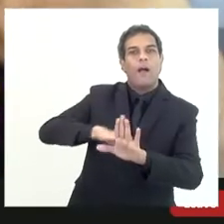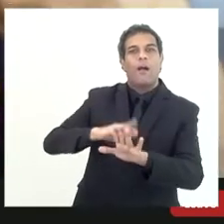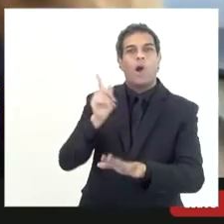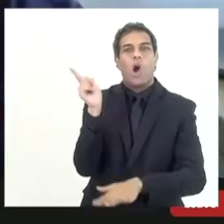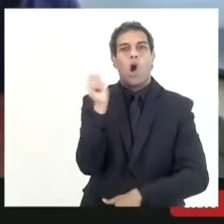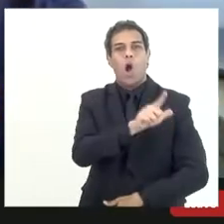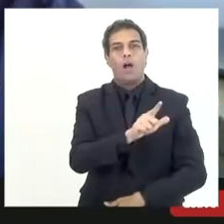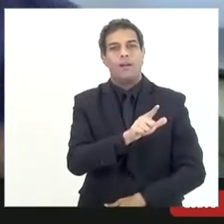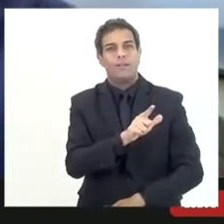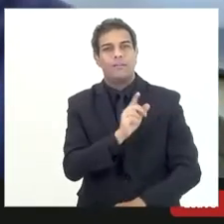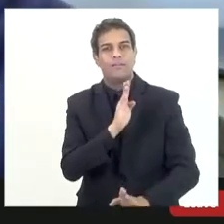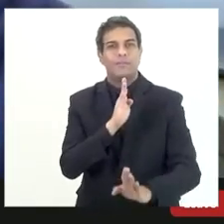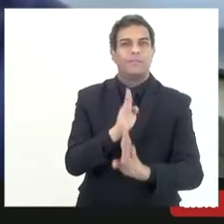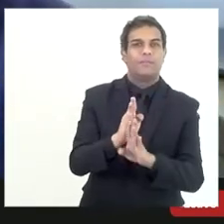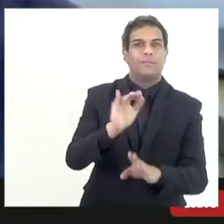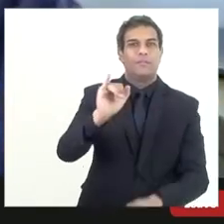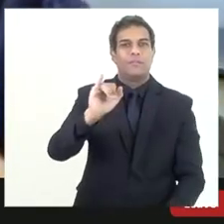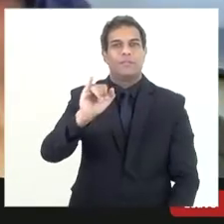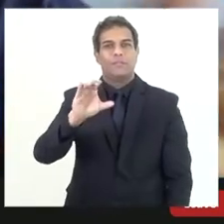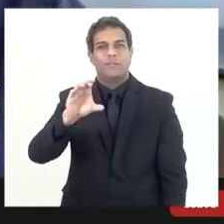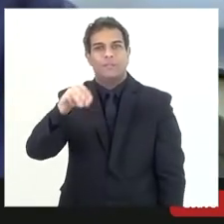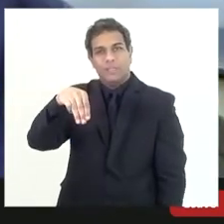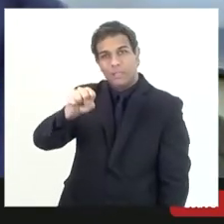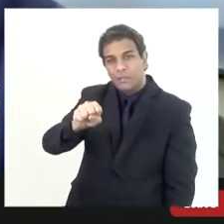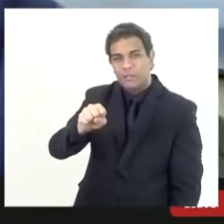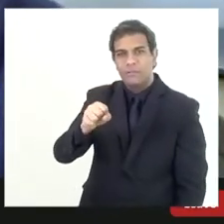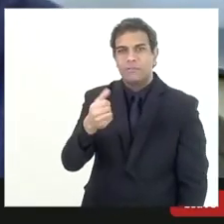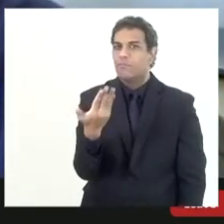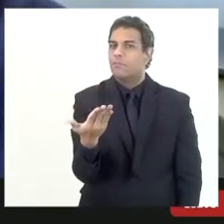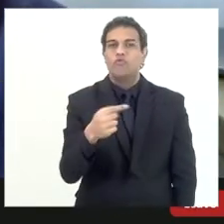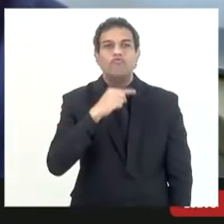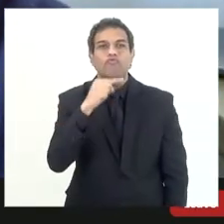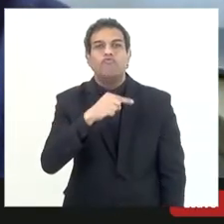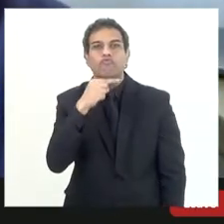quer haver diesel tem utilização